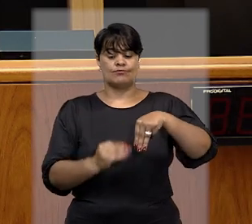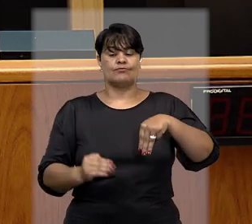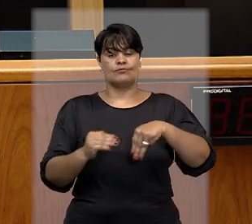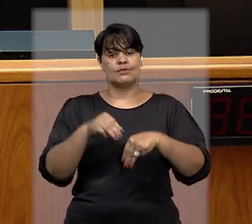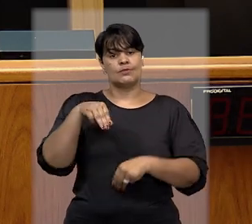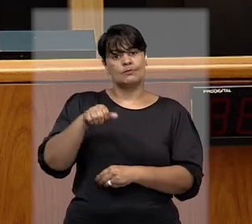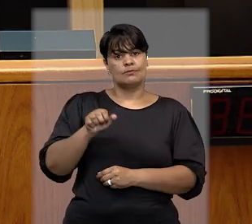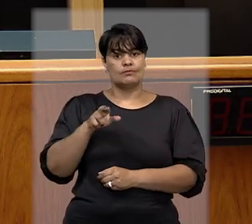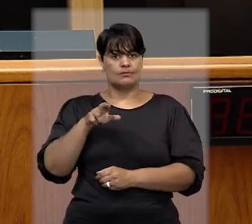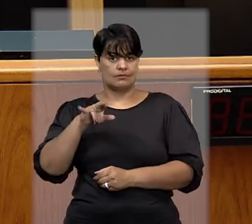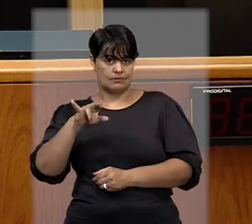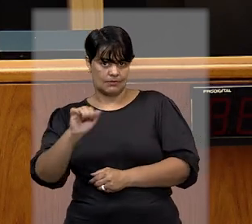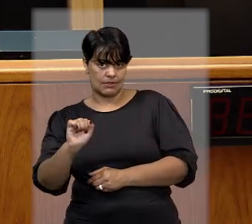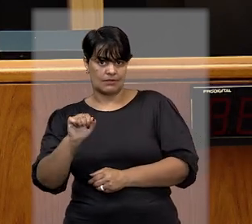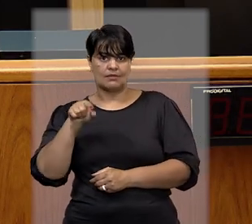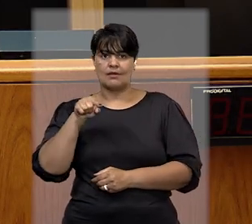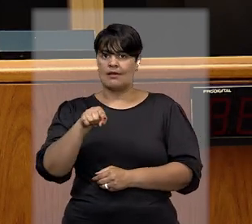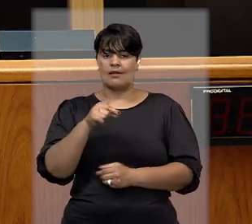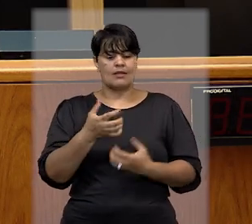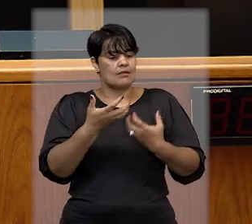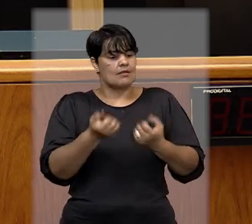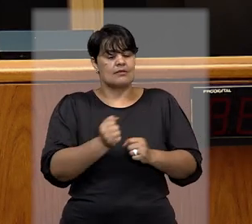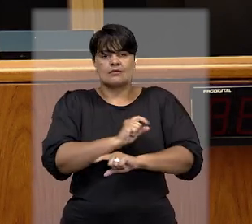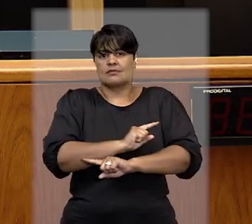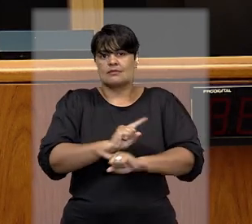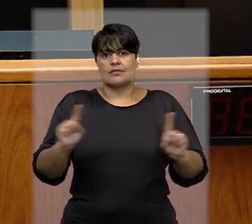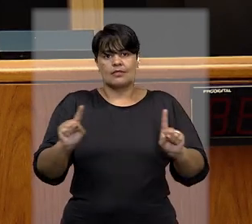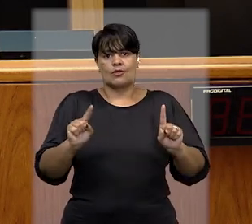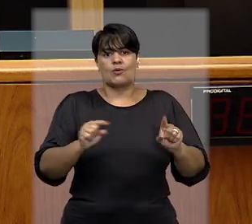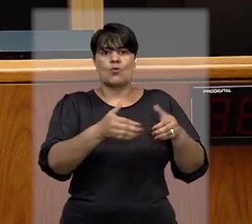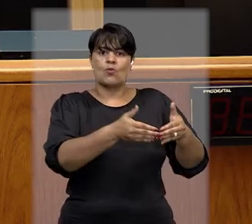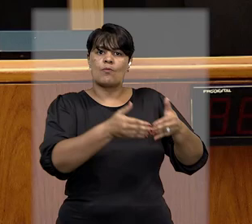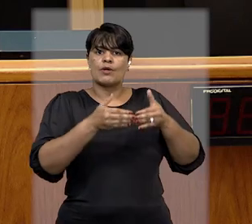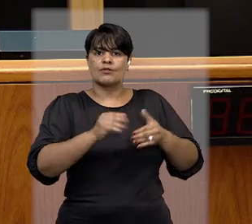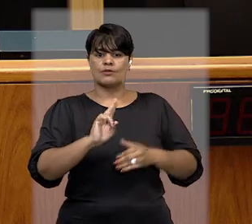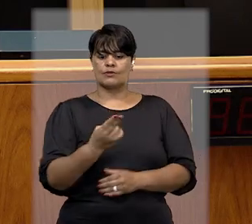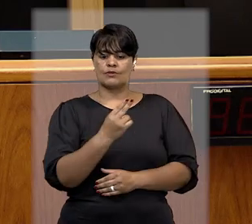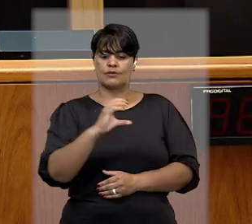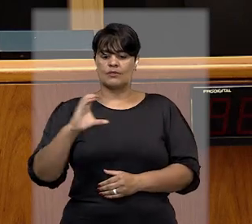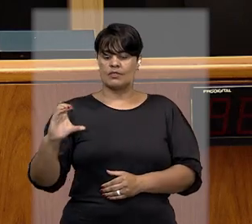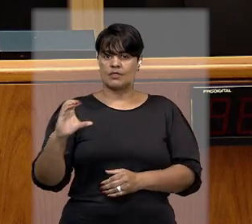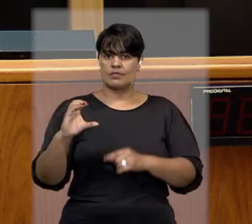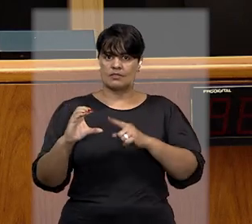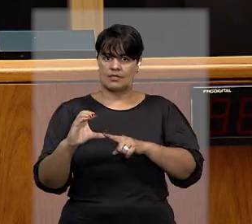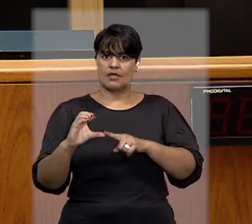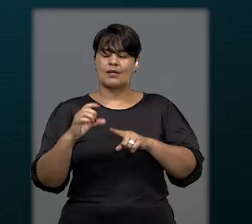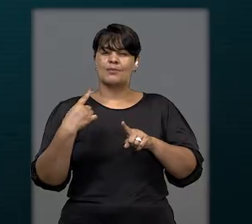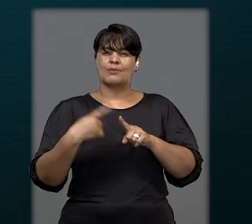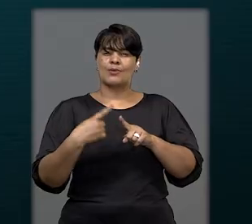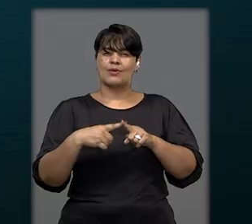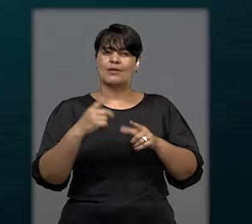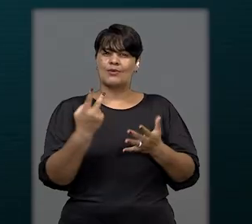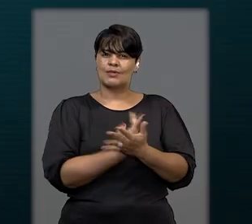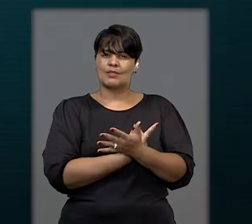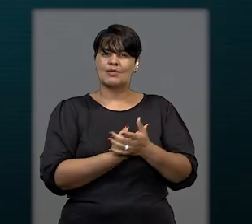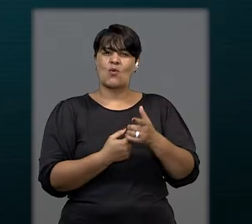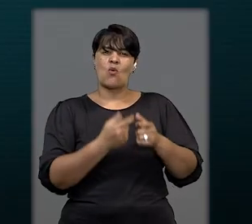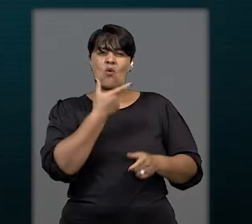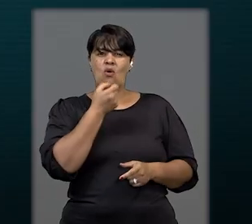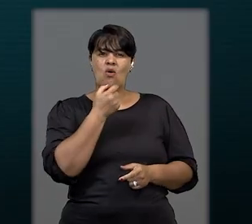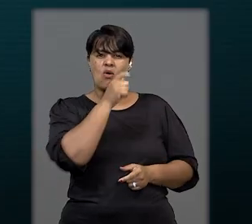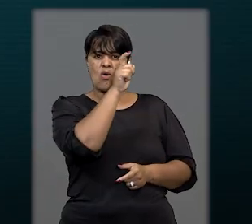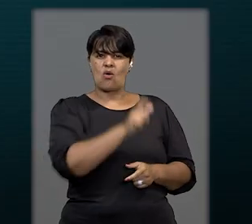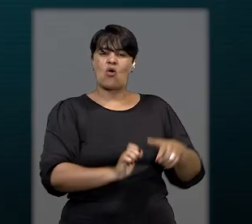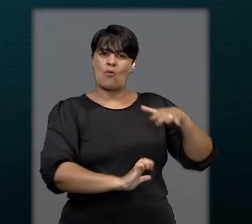de Assis Moura, indeferiu liminarmente o pedido de habeas corpus ajuizada em favor de um empresário acusado de atuar